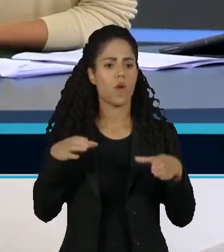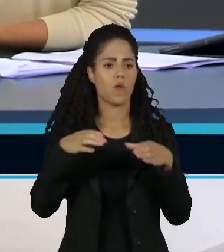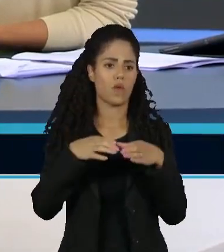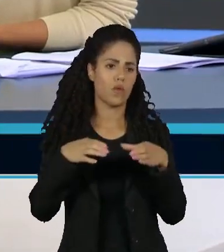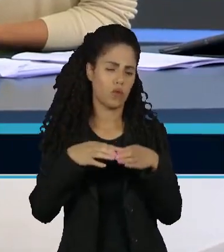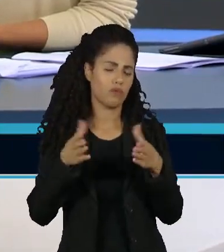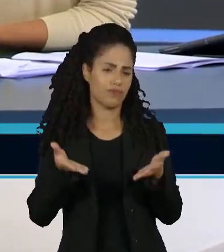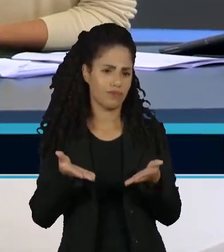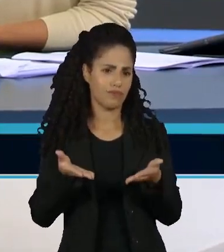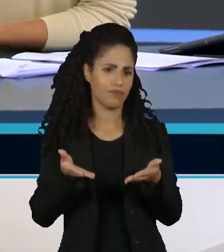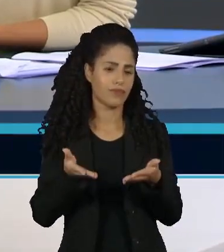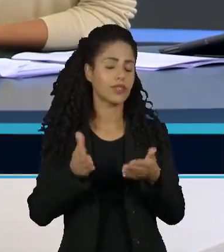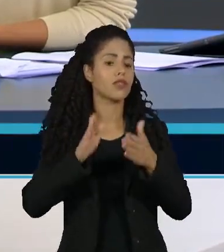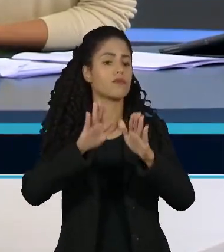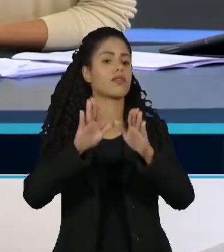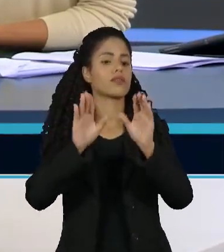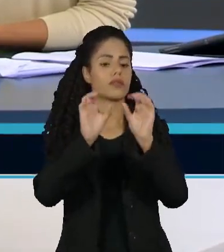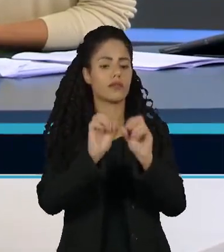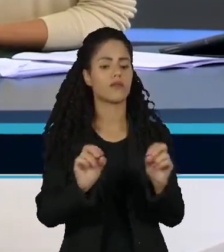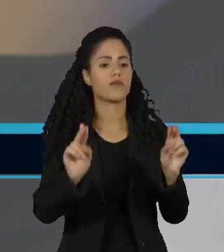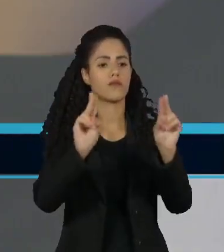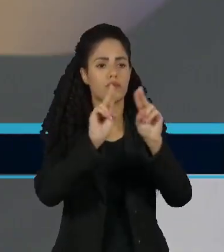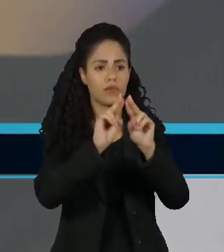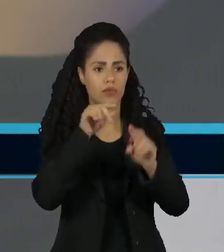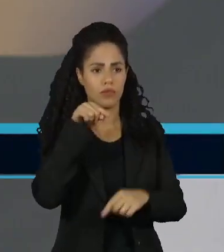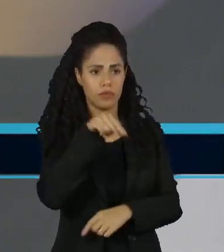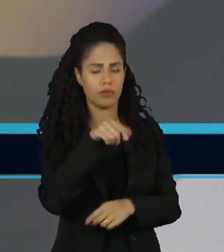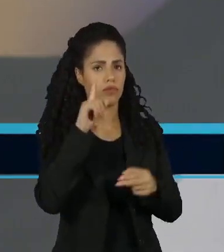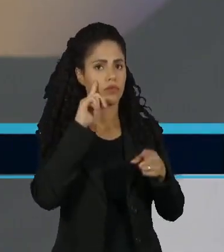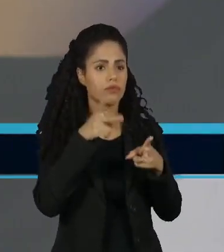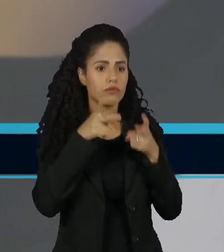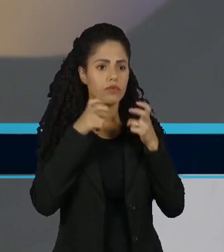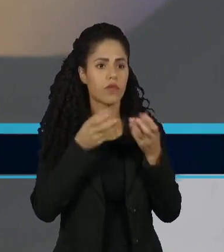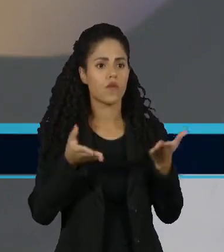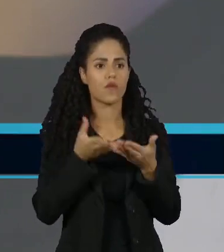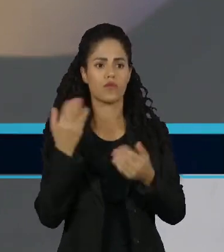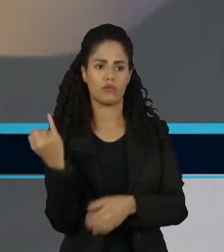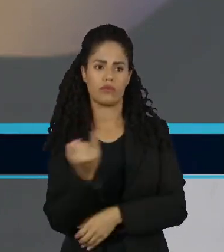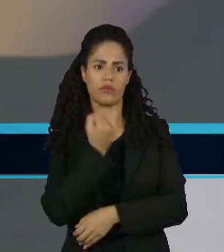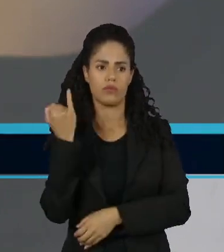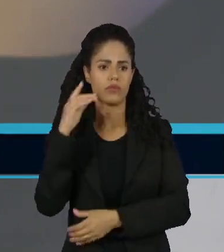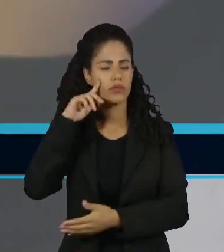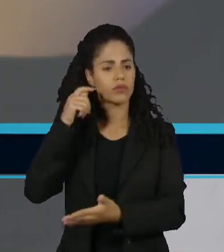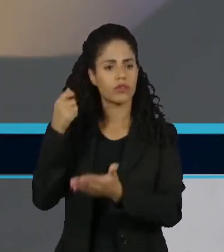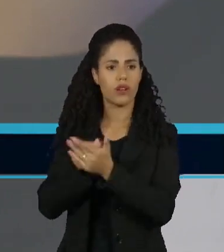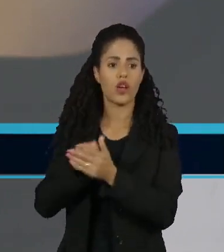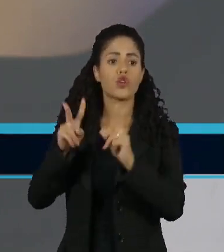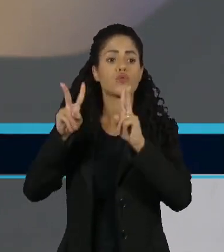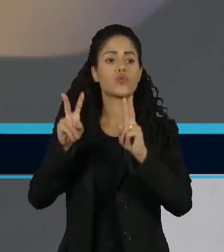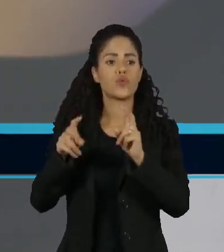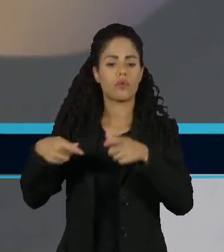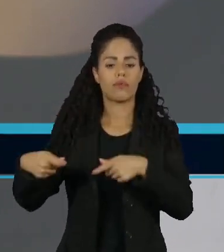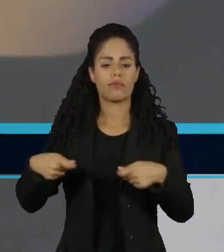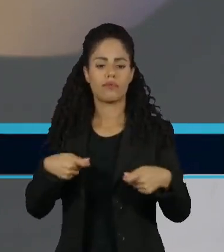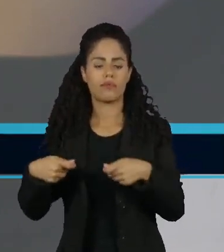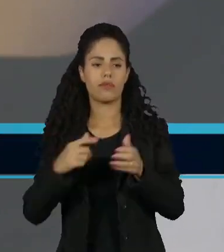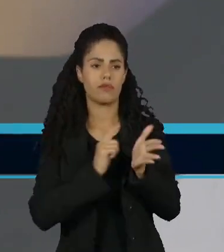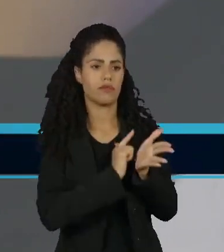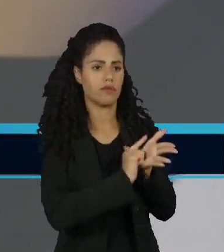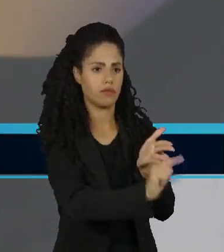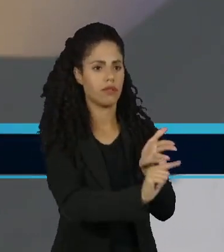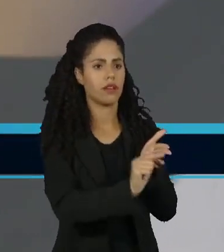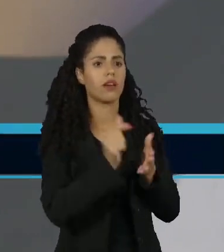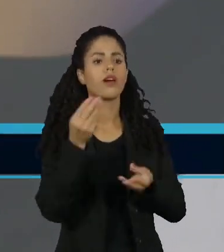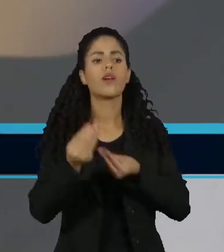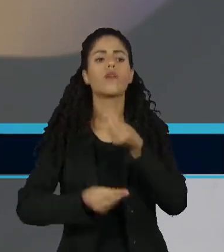temido. E a ONU, no momento que, acho que hoje tem mais importância para a decisão do conflito, é a narrativa construída